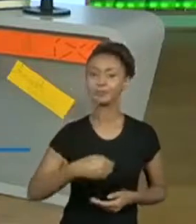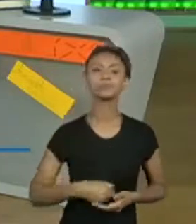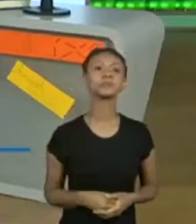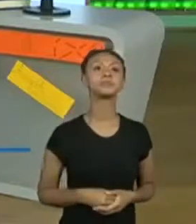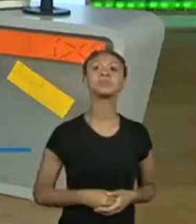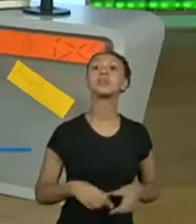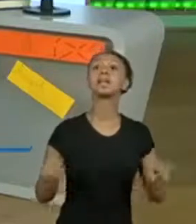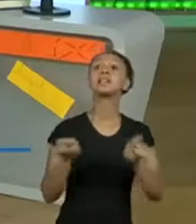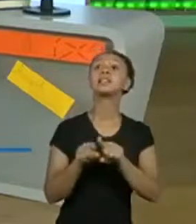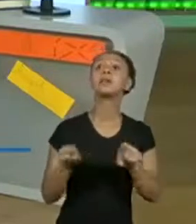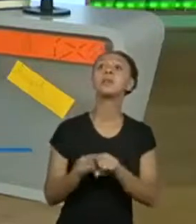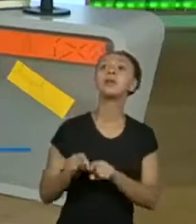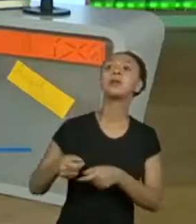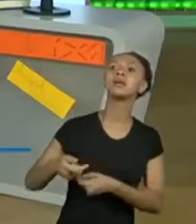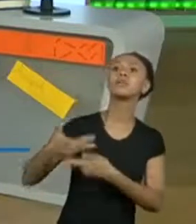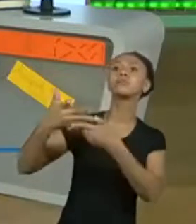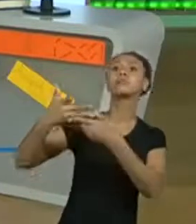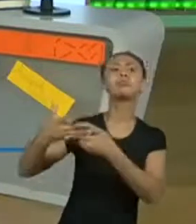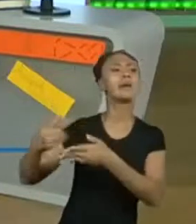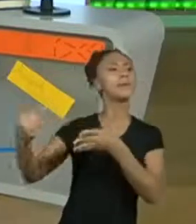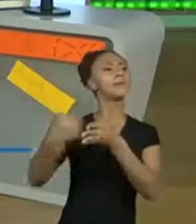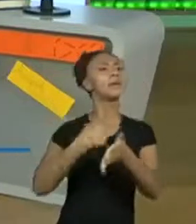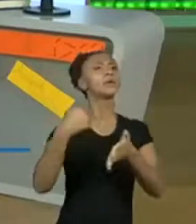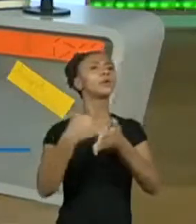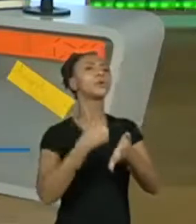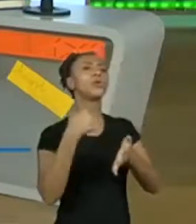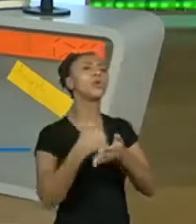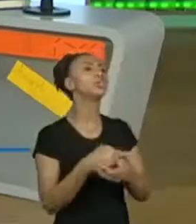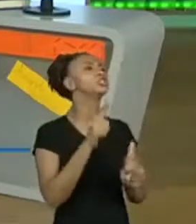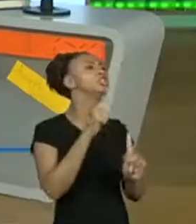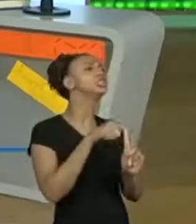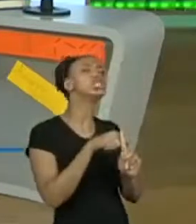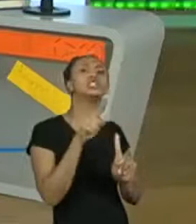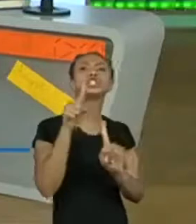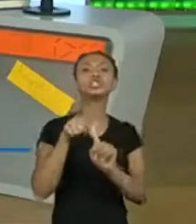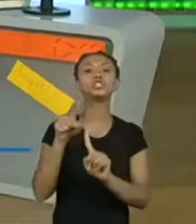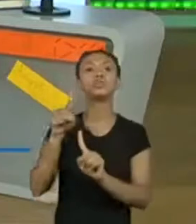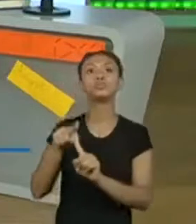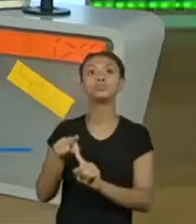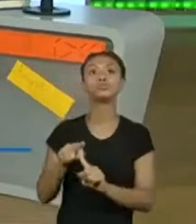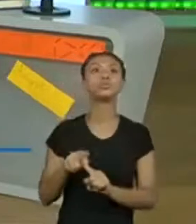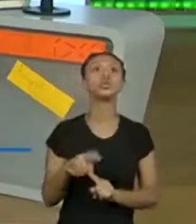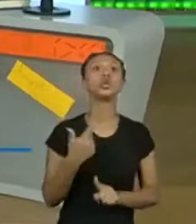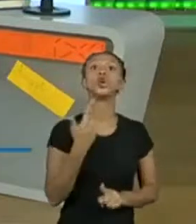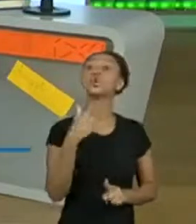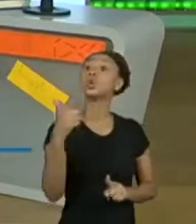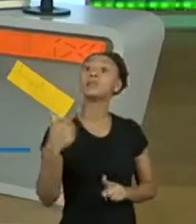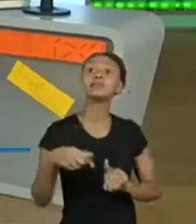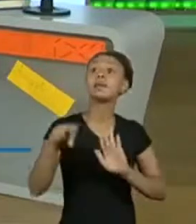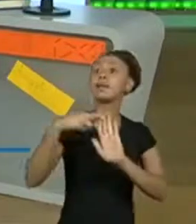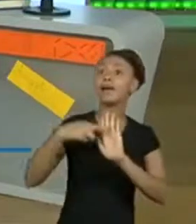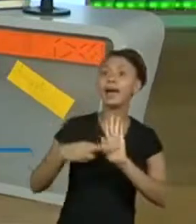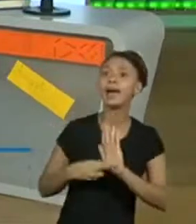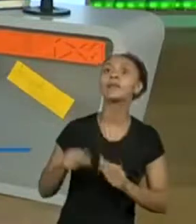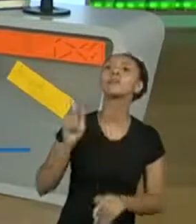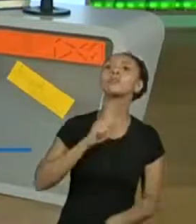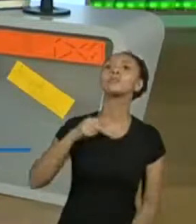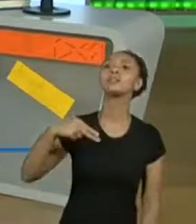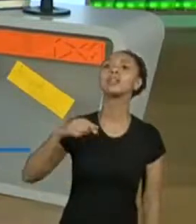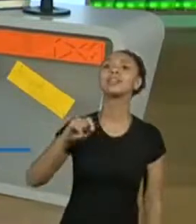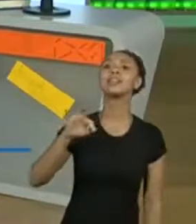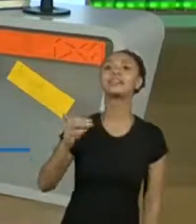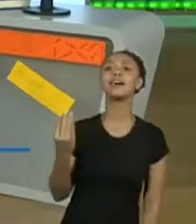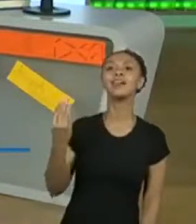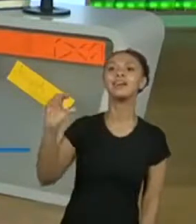Tem um pessoal já perguntando qual tipo poemas concretos não possuem regras. A professora Natália colocou.